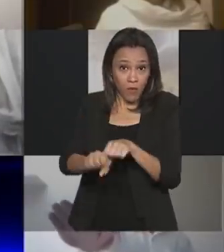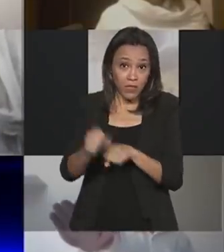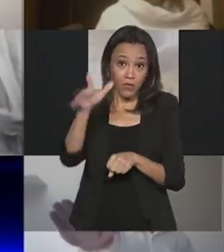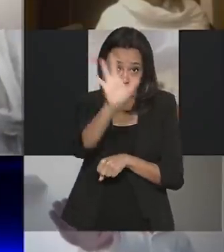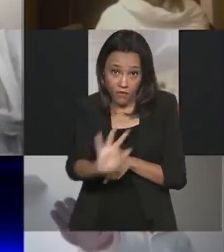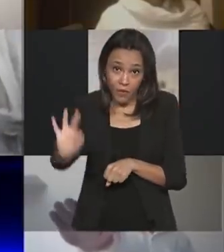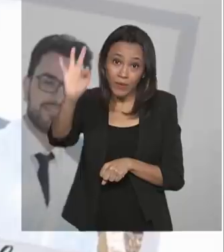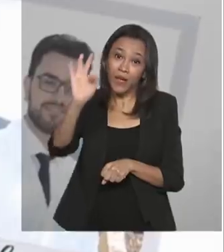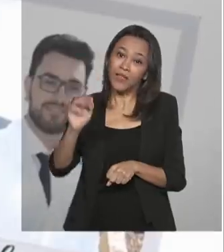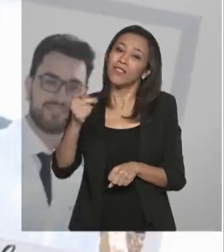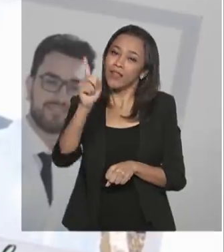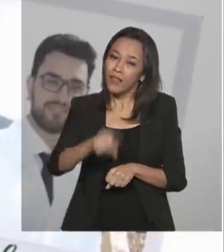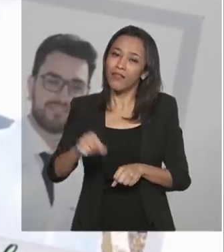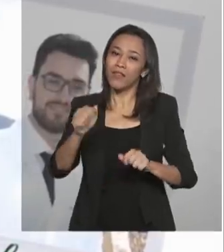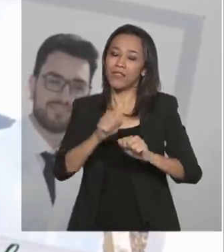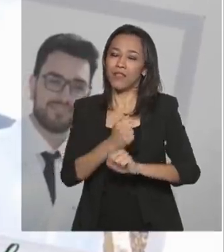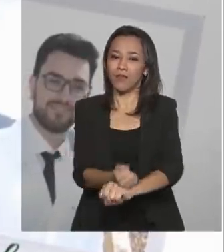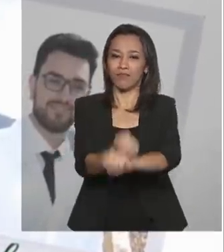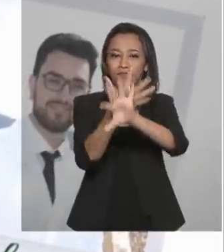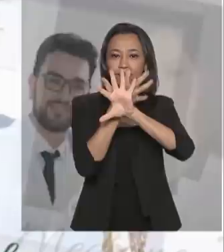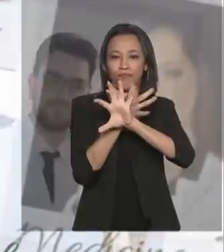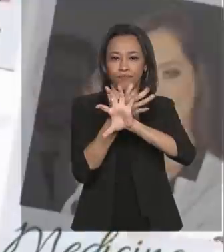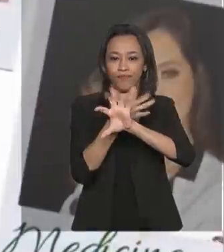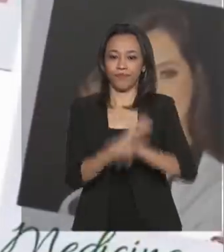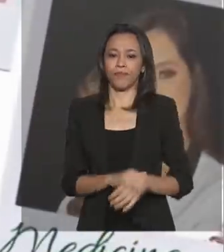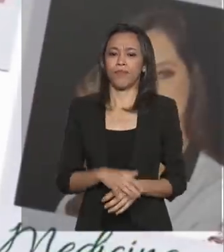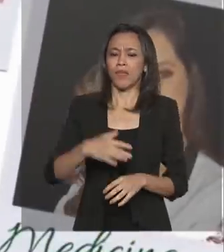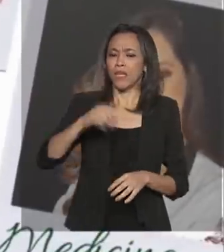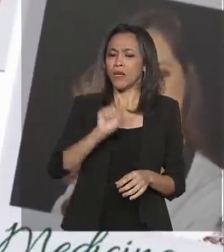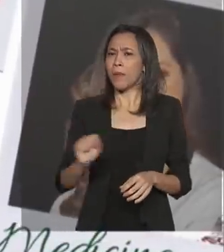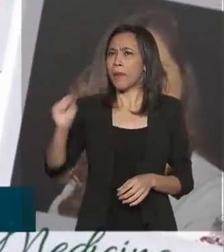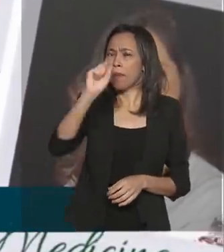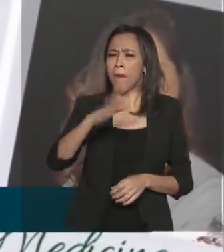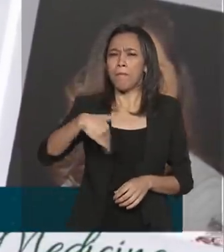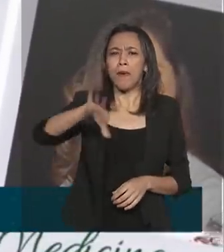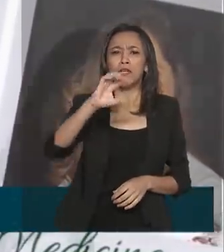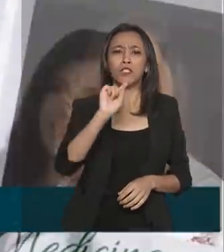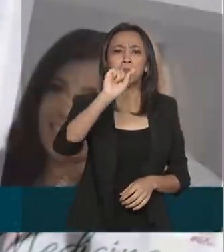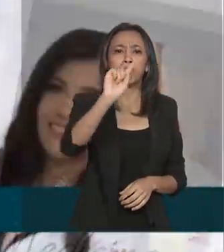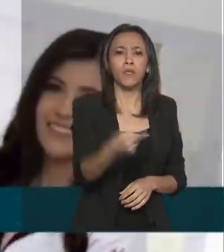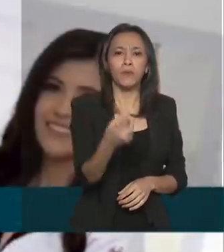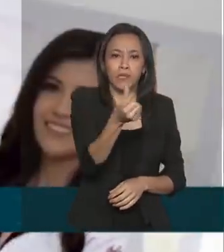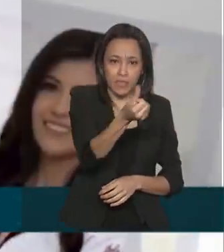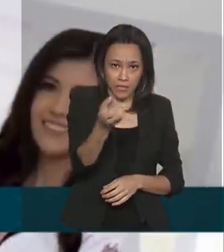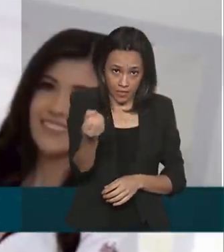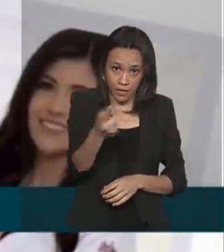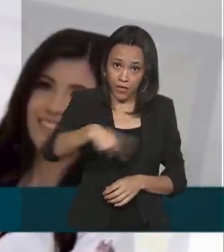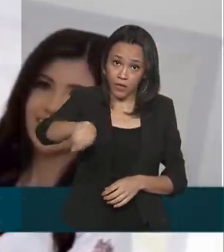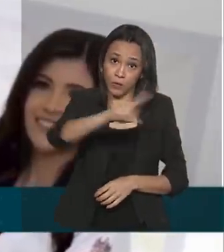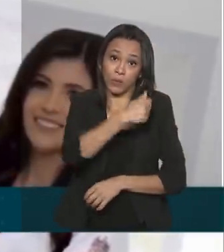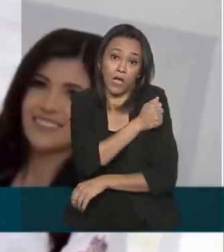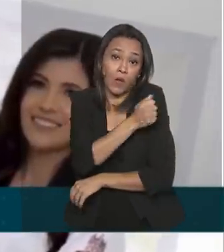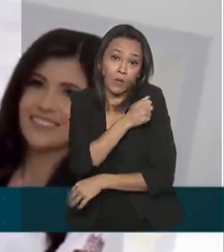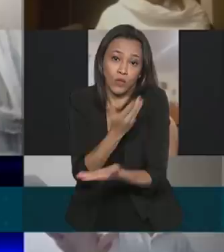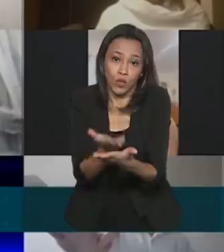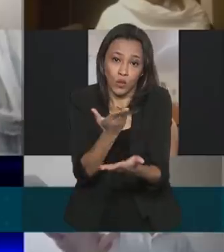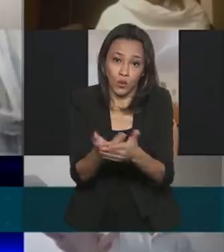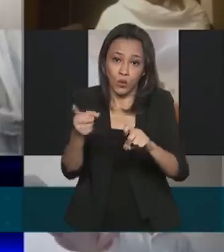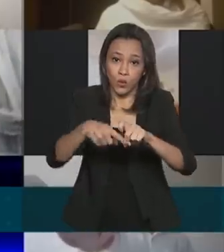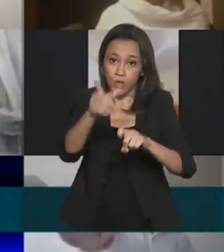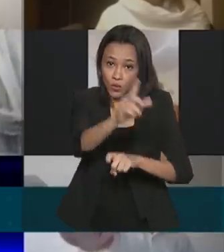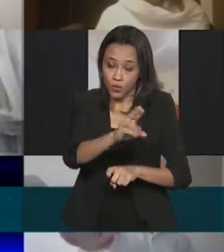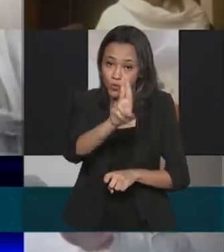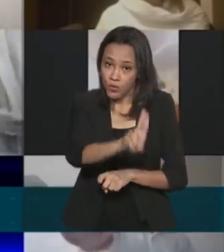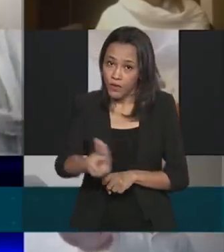realizá-la online. Em todo o país, mais de 1.600 estudantes da área de saúde das universidades públicas